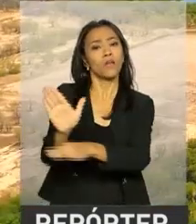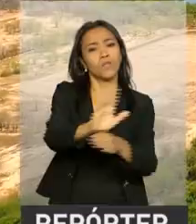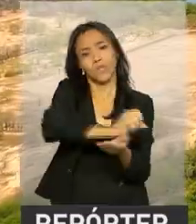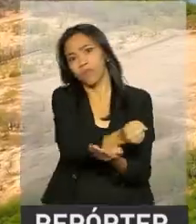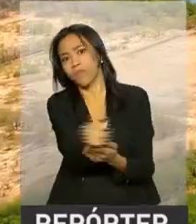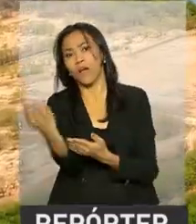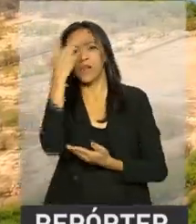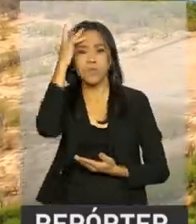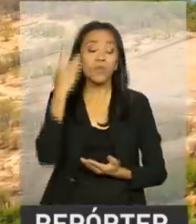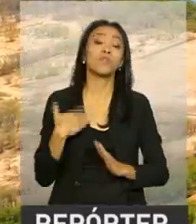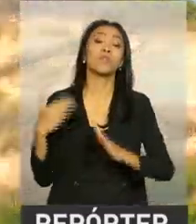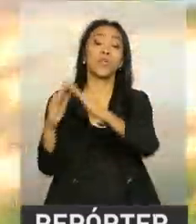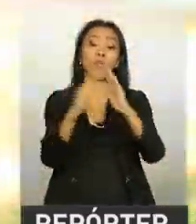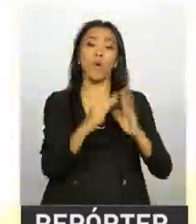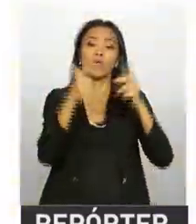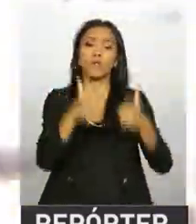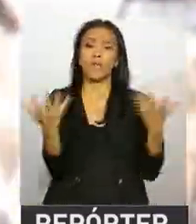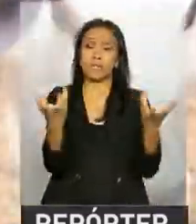no semiárido nordestino.